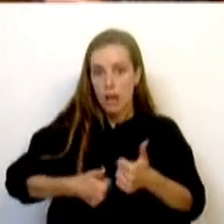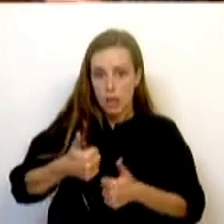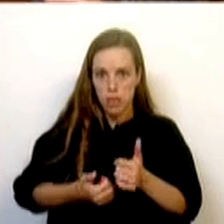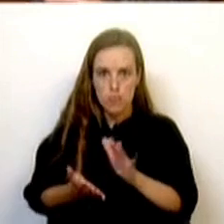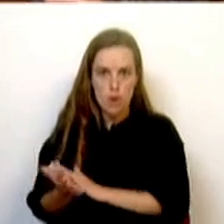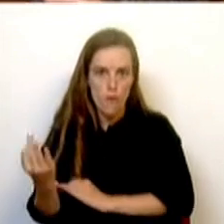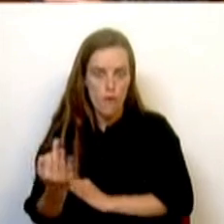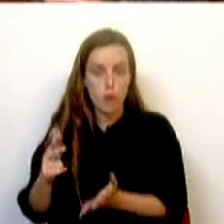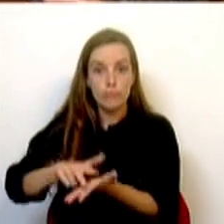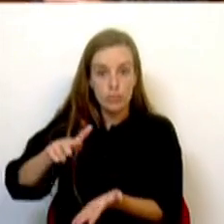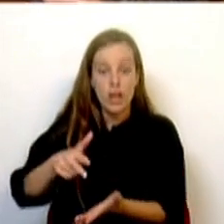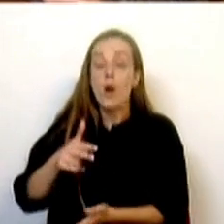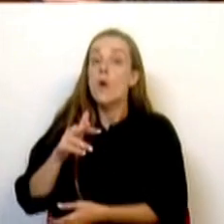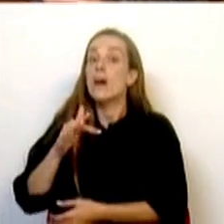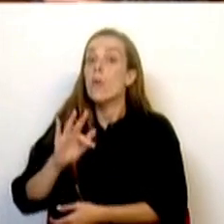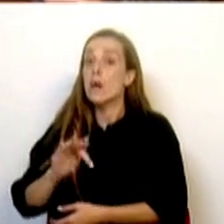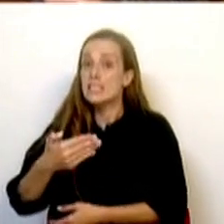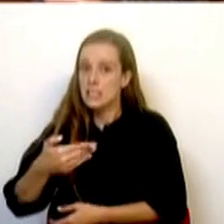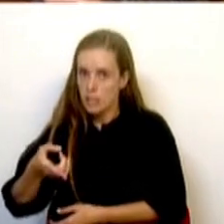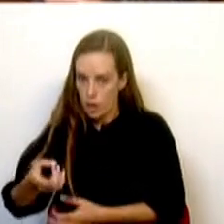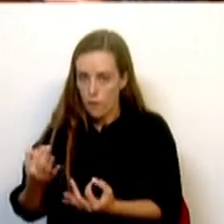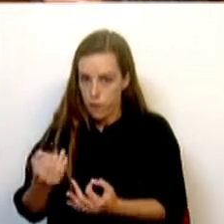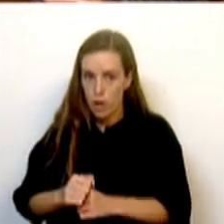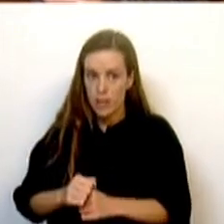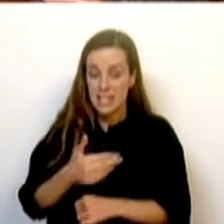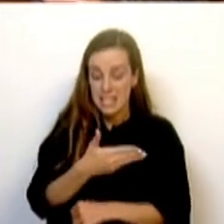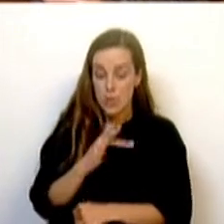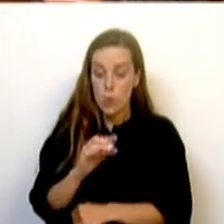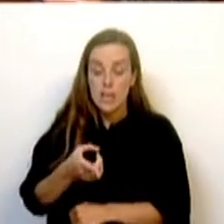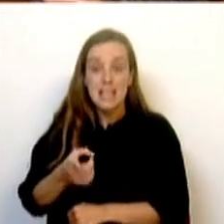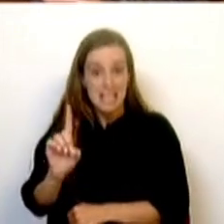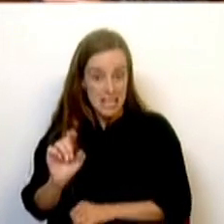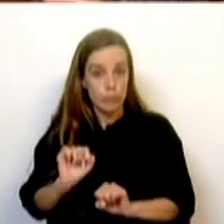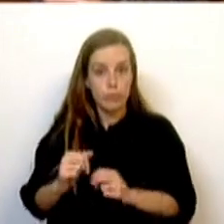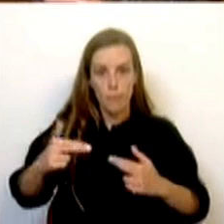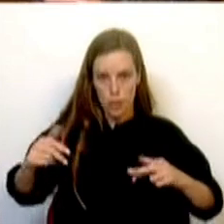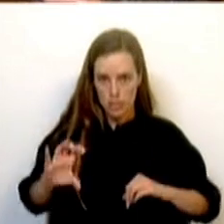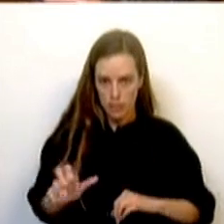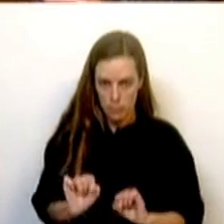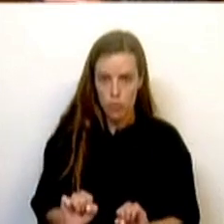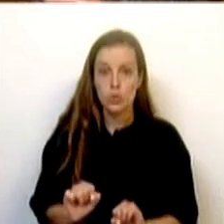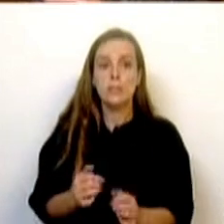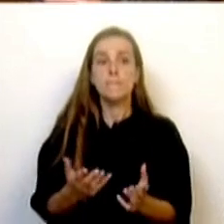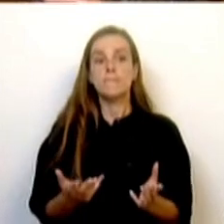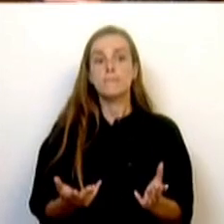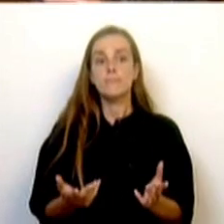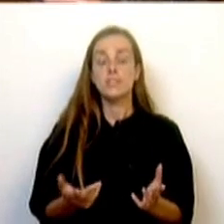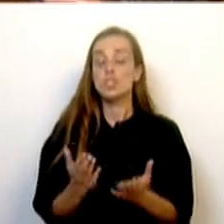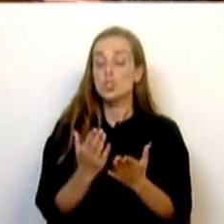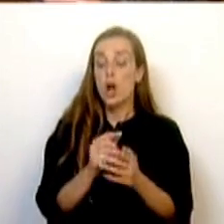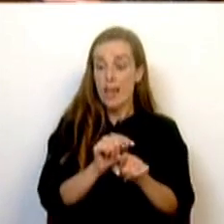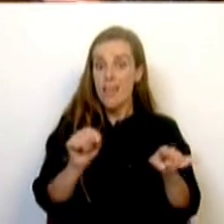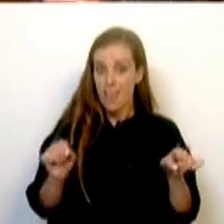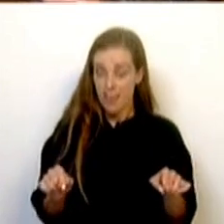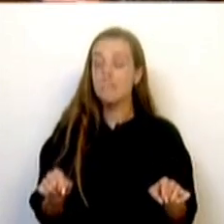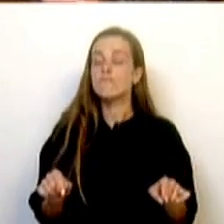foram aprovadas 479 em 146 municípios. Todas aquelas escolas estarão